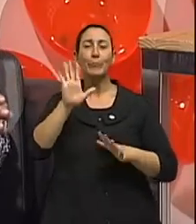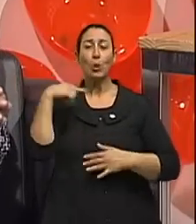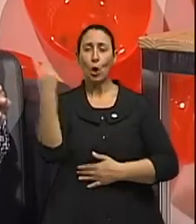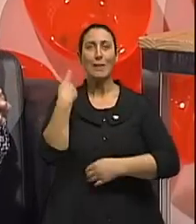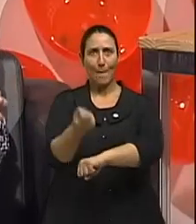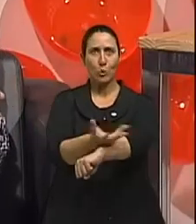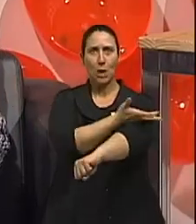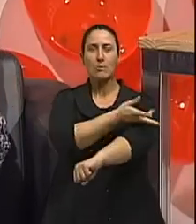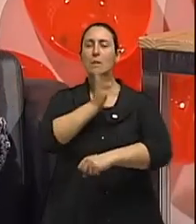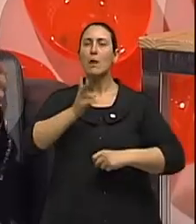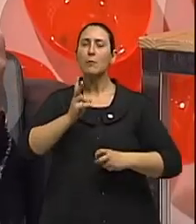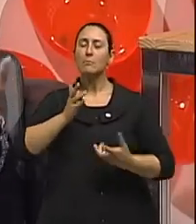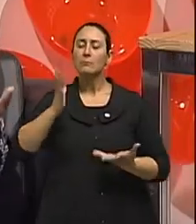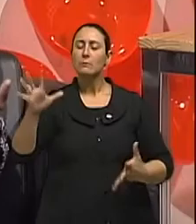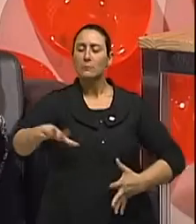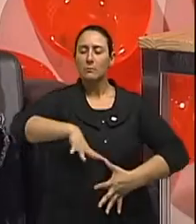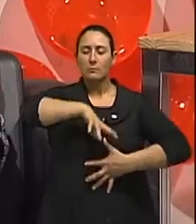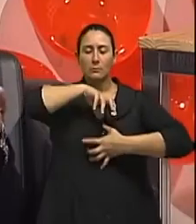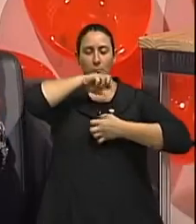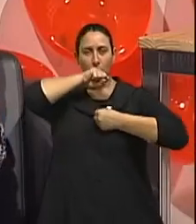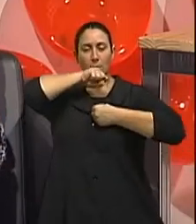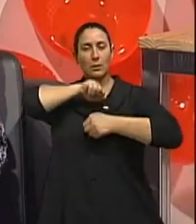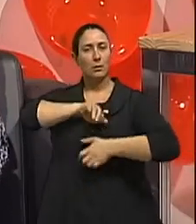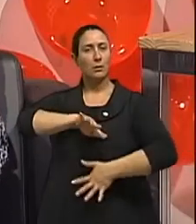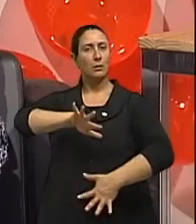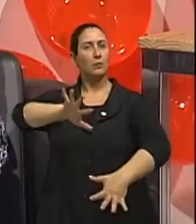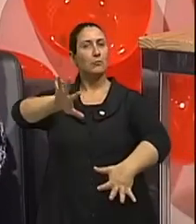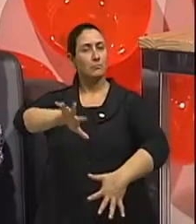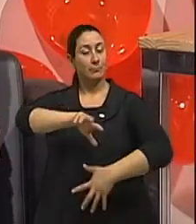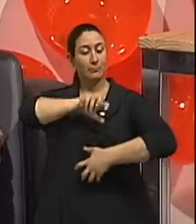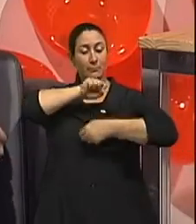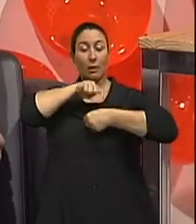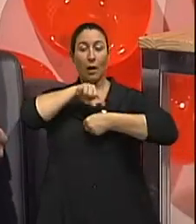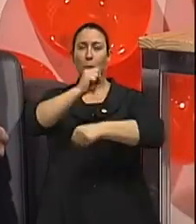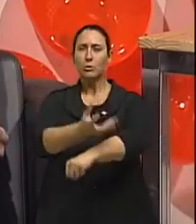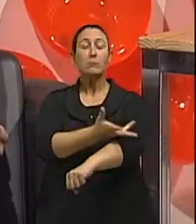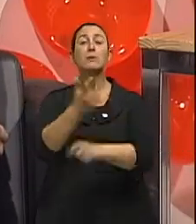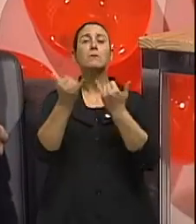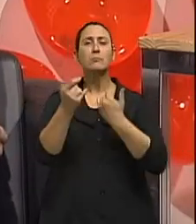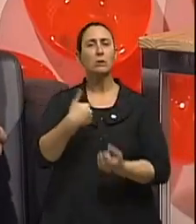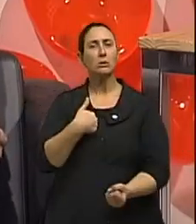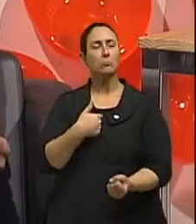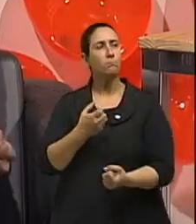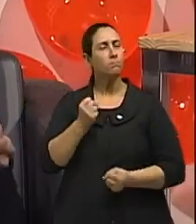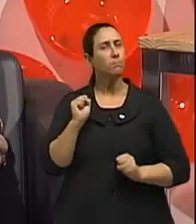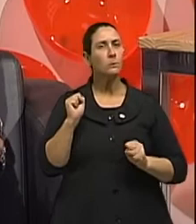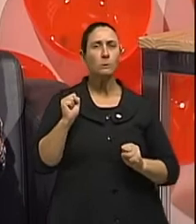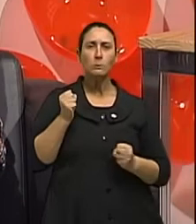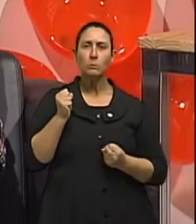nós usamos a respiração para monitorar, para regular as nossas emoções. Eu estou com raiva de alguém, eu quero gritar.